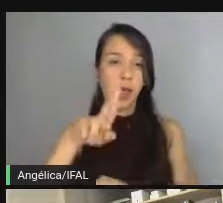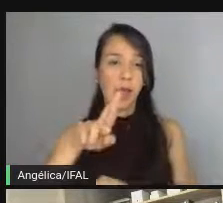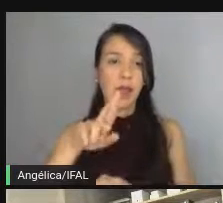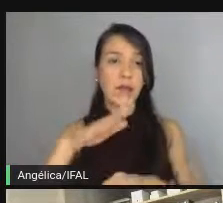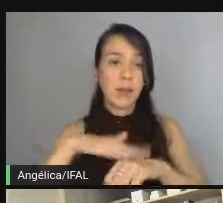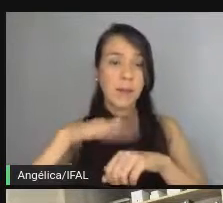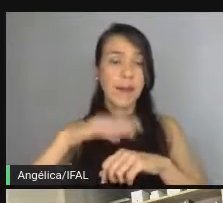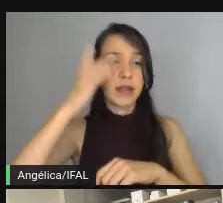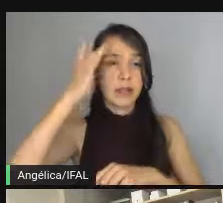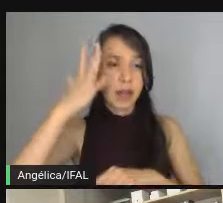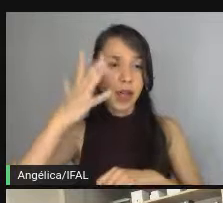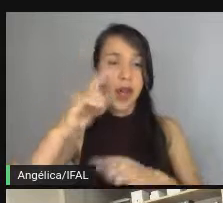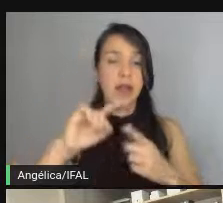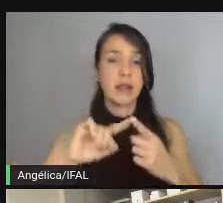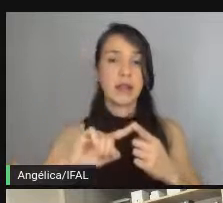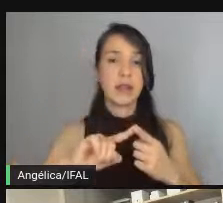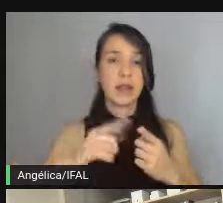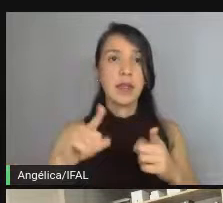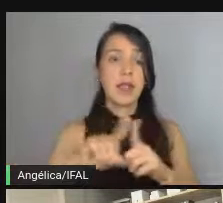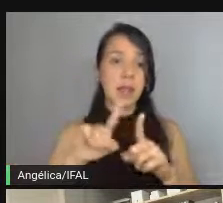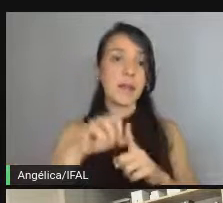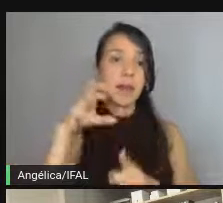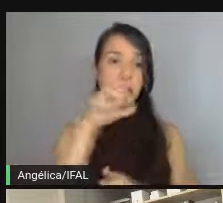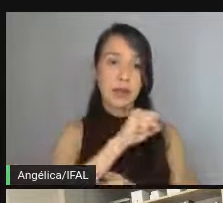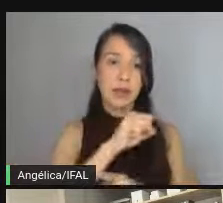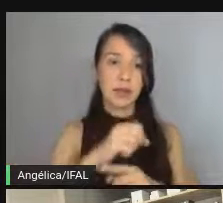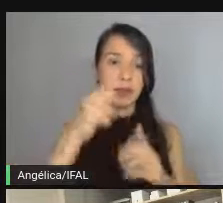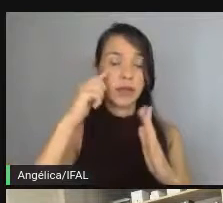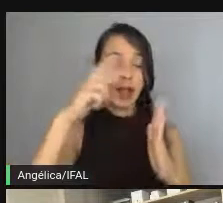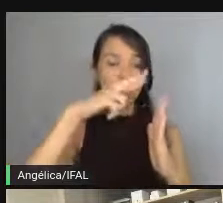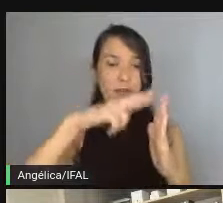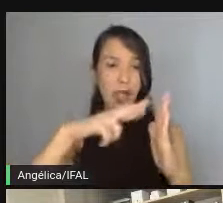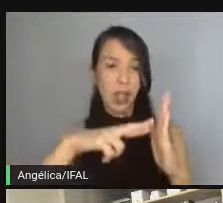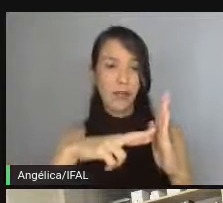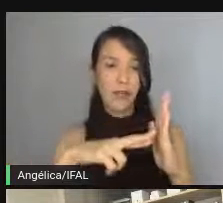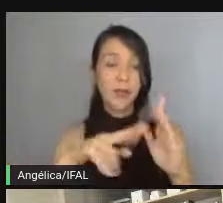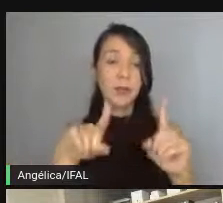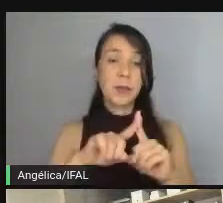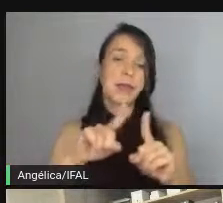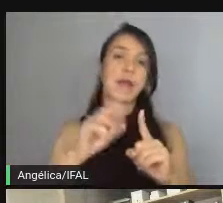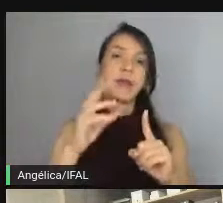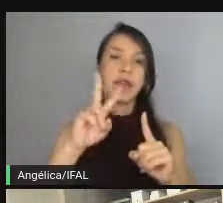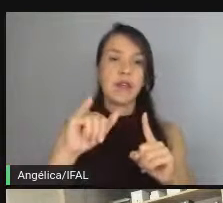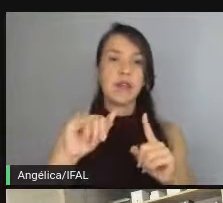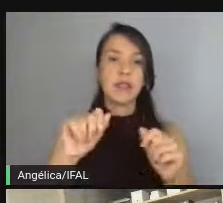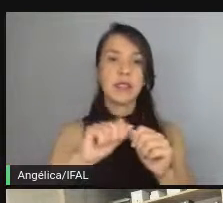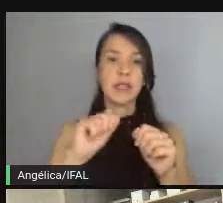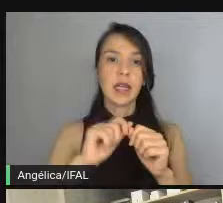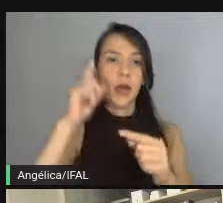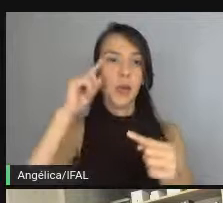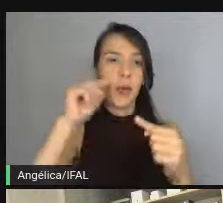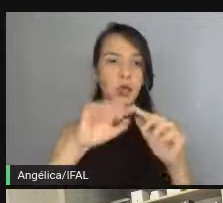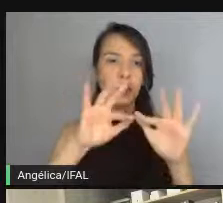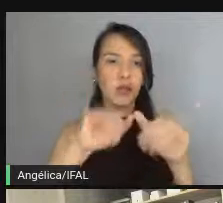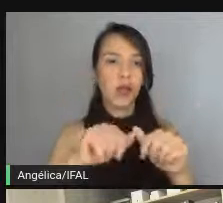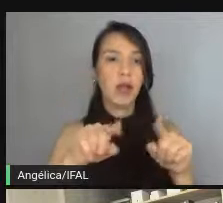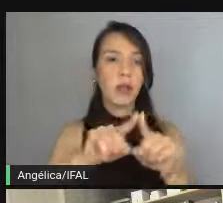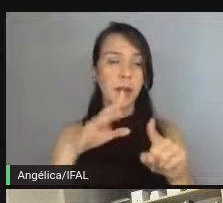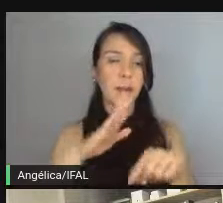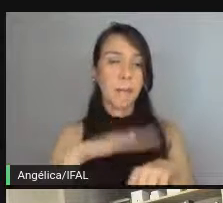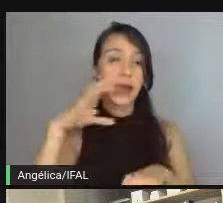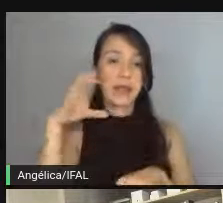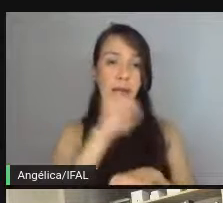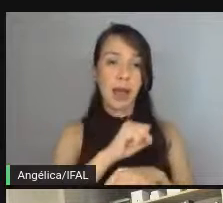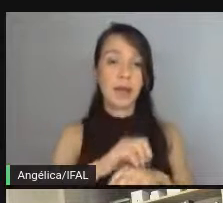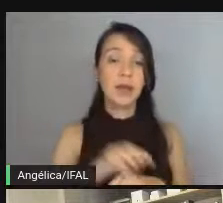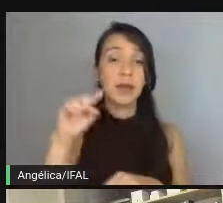mais fáceis, mais fáceis e mais rápidos a revisão, você vai conseguir fazer o deploy mais fácil e mais rápido, tudo